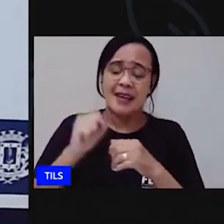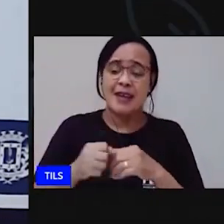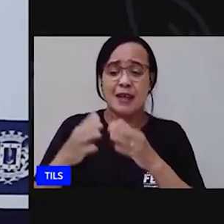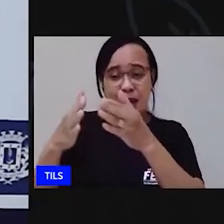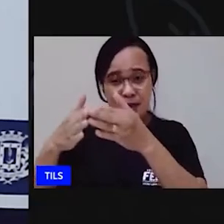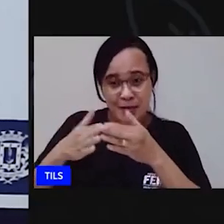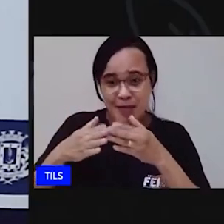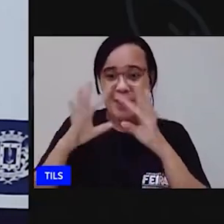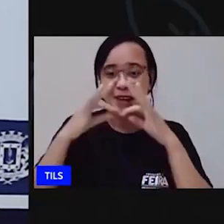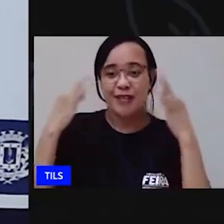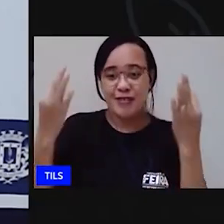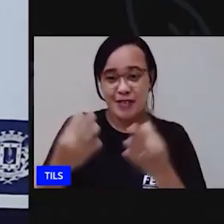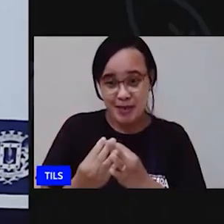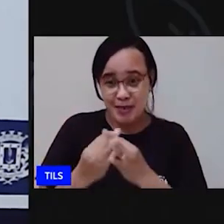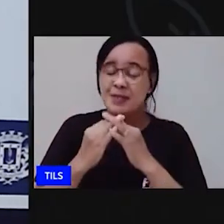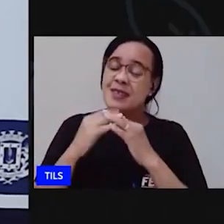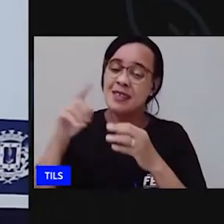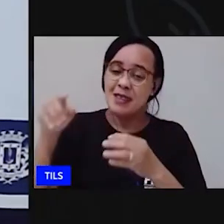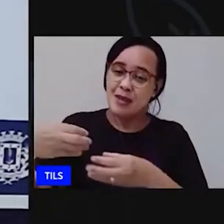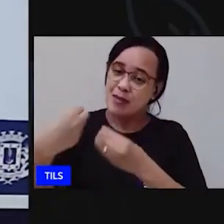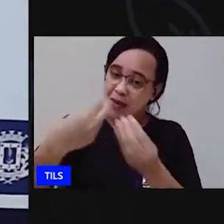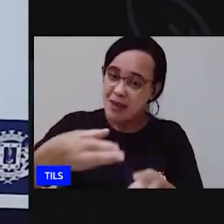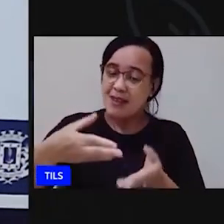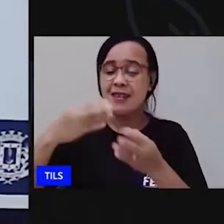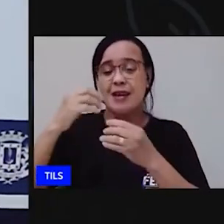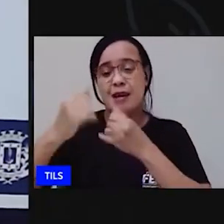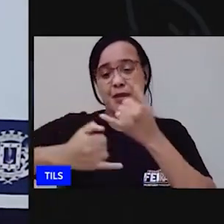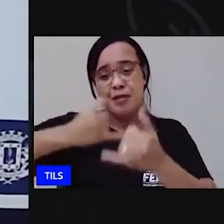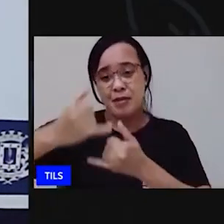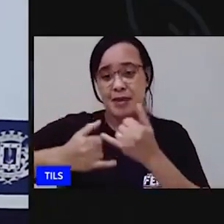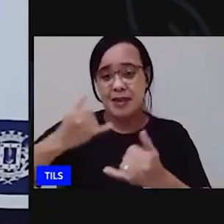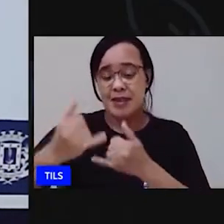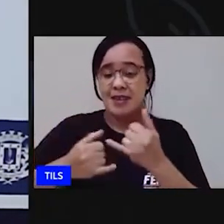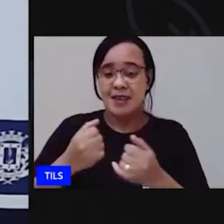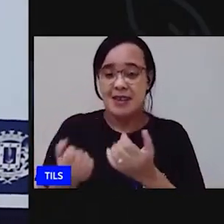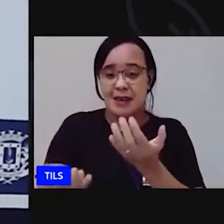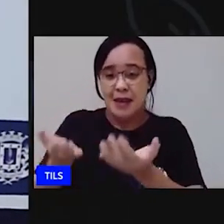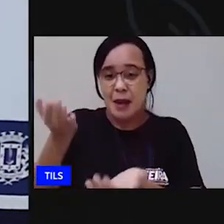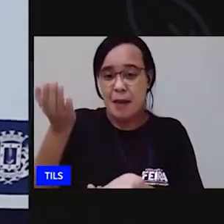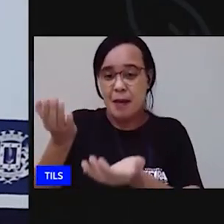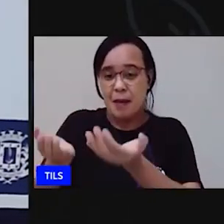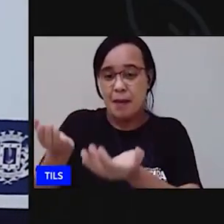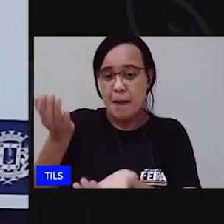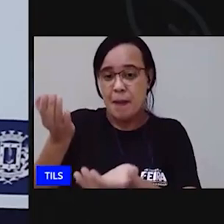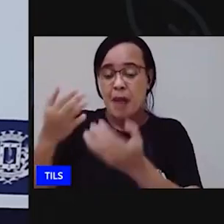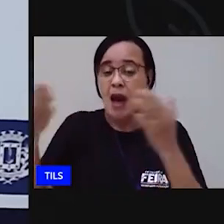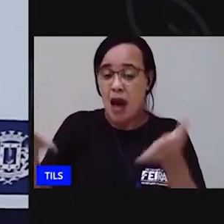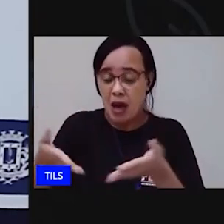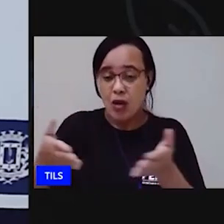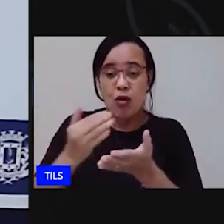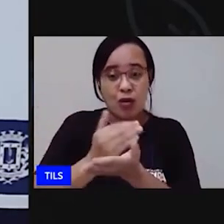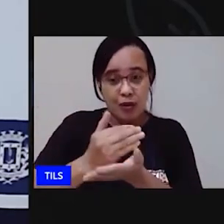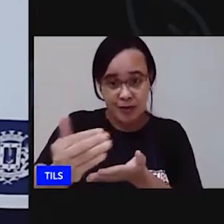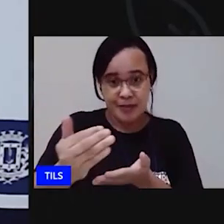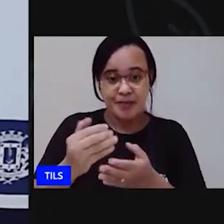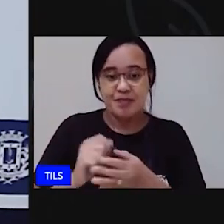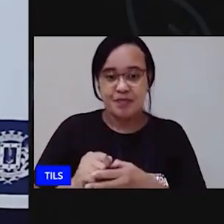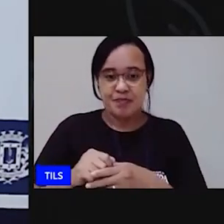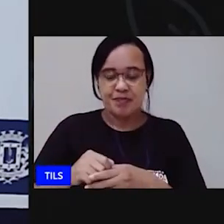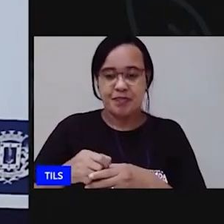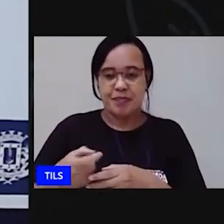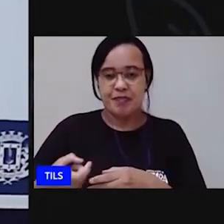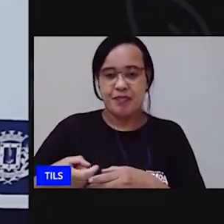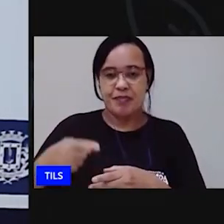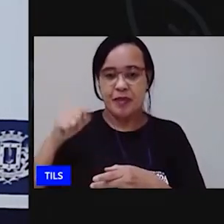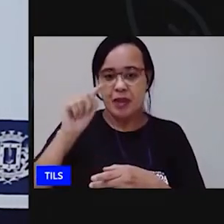responsável para te dar alguns objetos para você pesar aqui tá bom vamos começar de um lado da balança